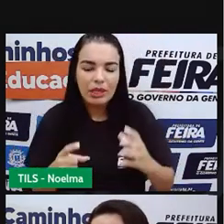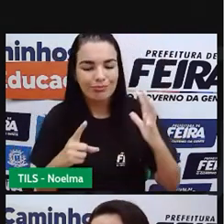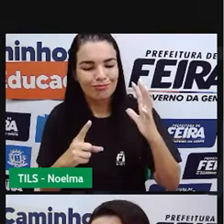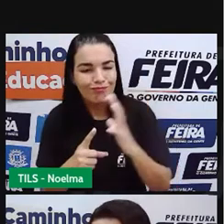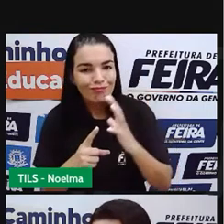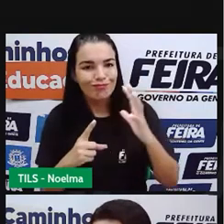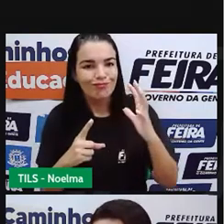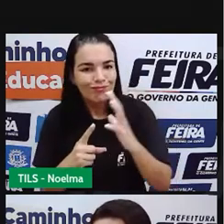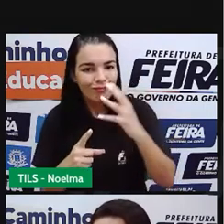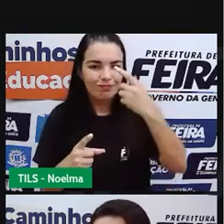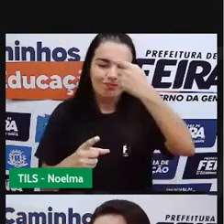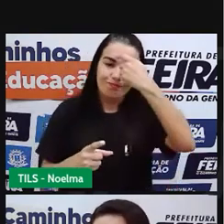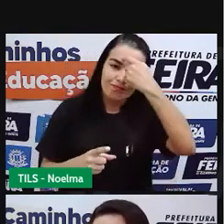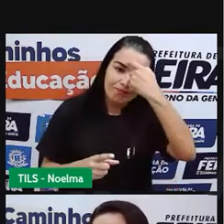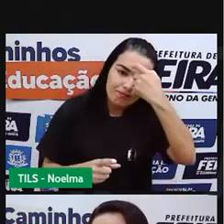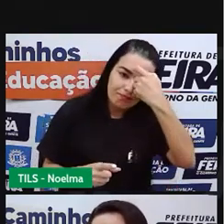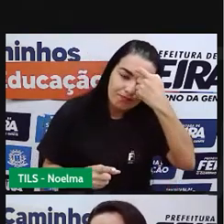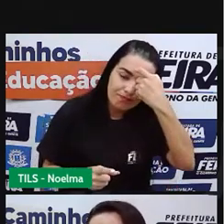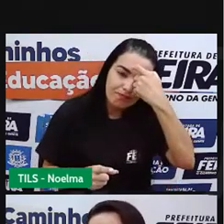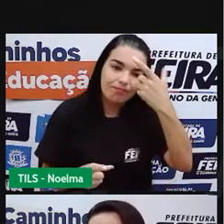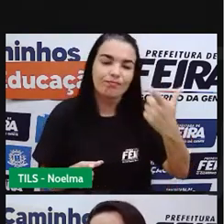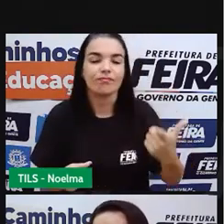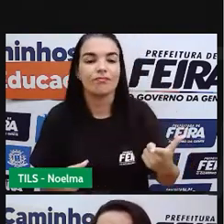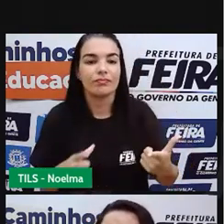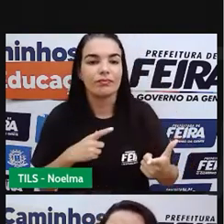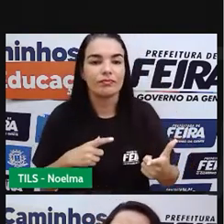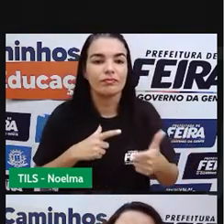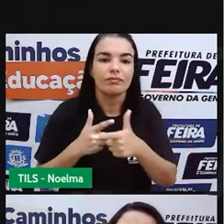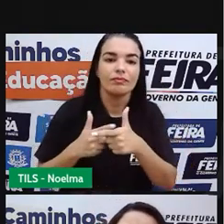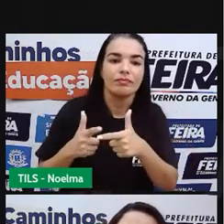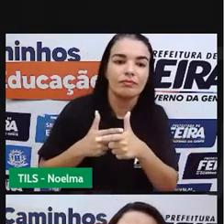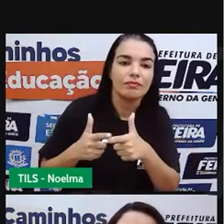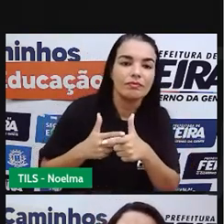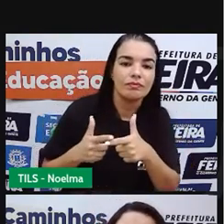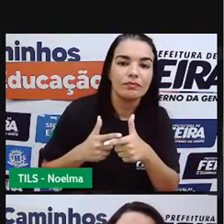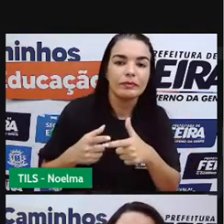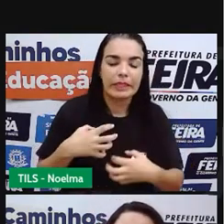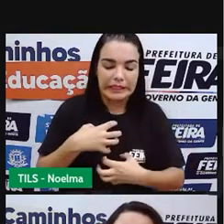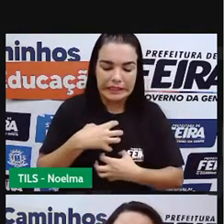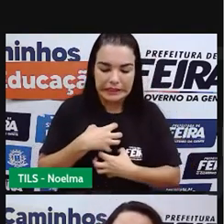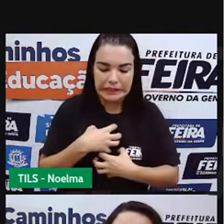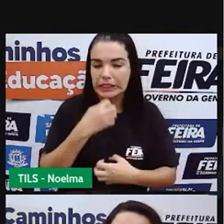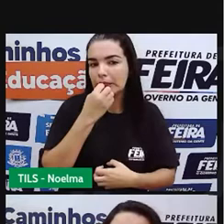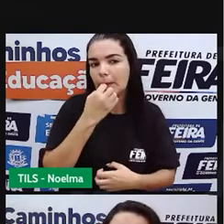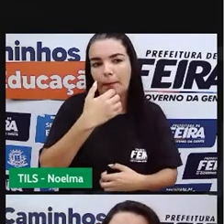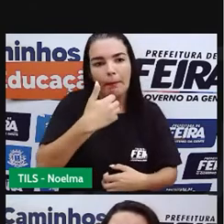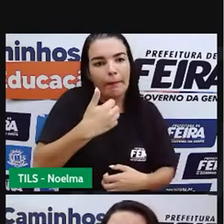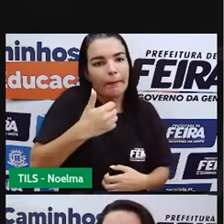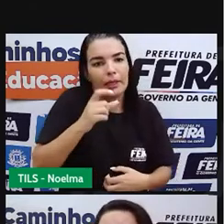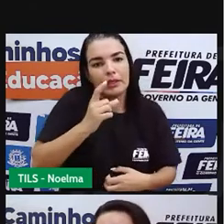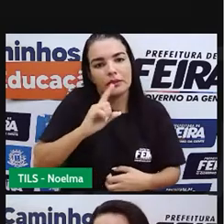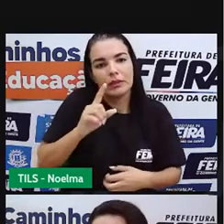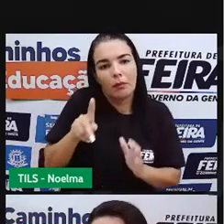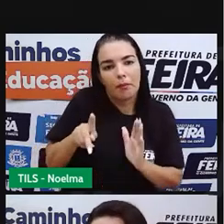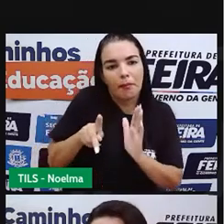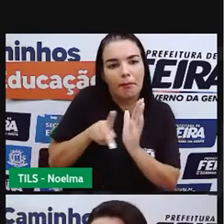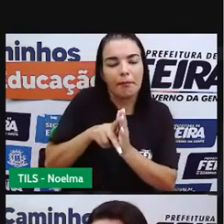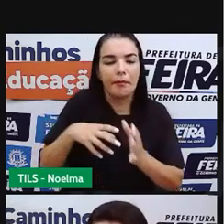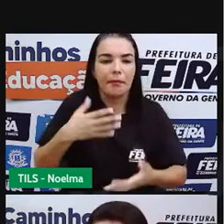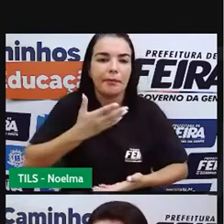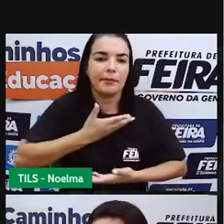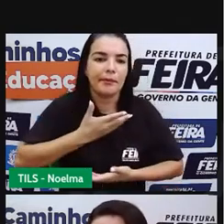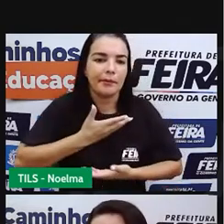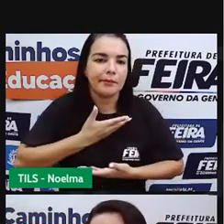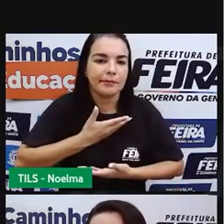pessoas, né? Em relação ao psicológico, fazer com que elas não se sintam satisfeitas com o seu próprio corpo e não vejam o seu